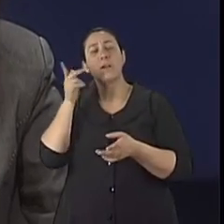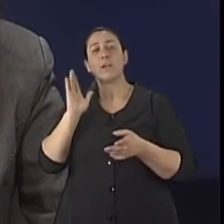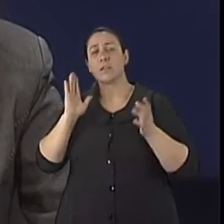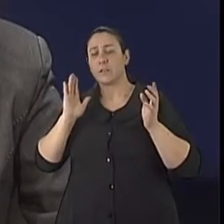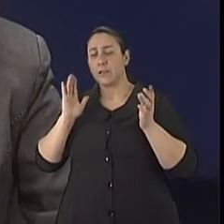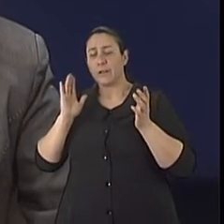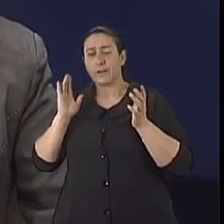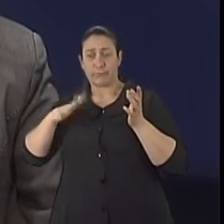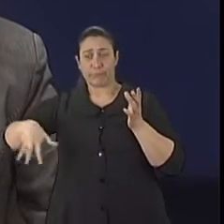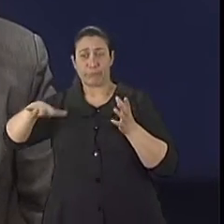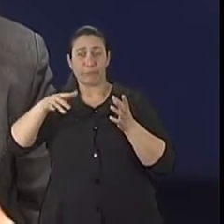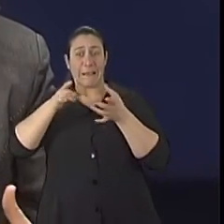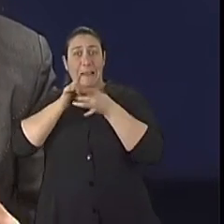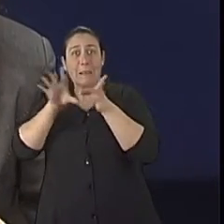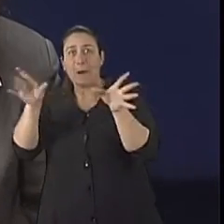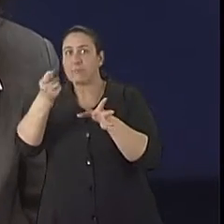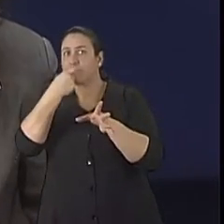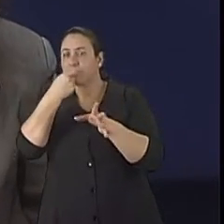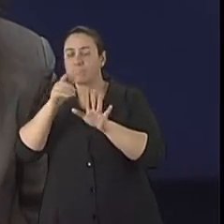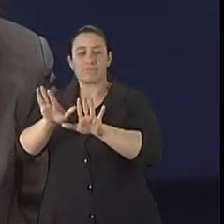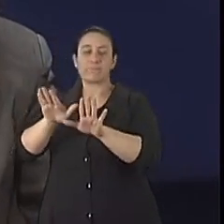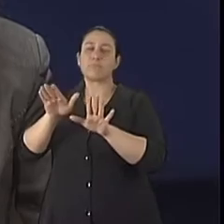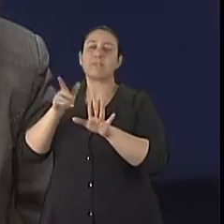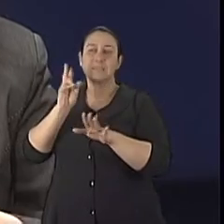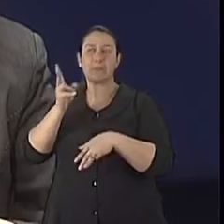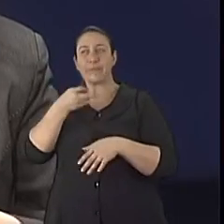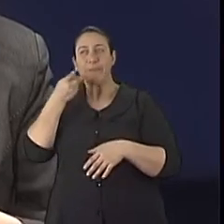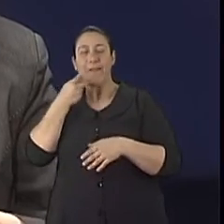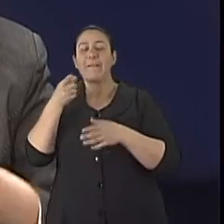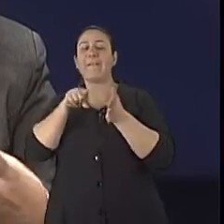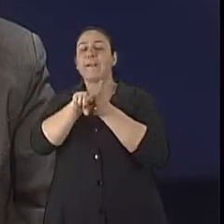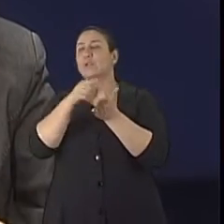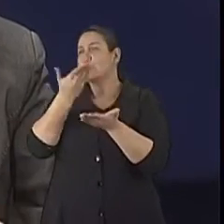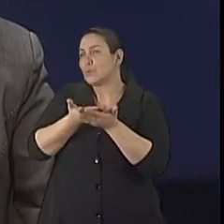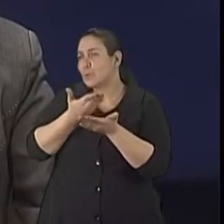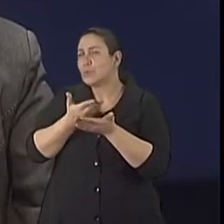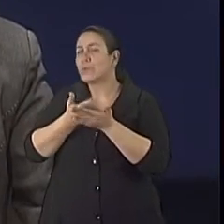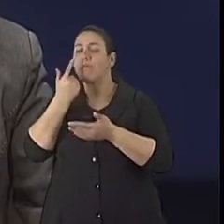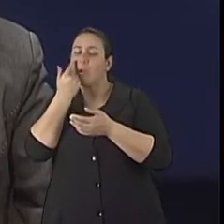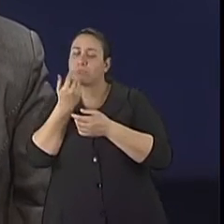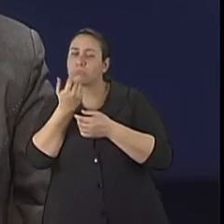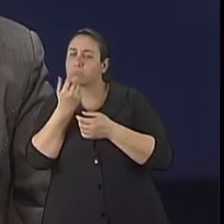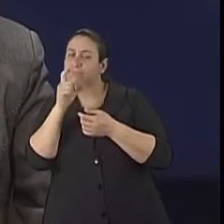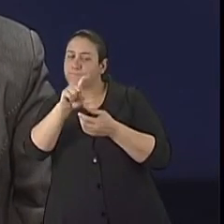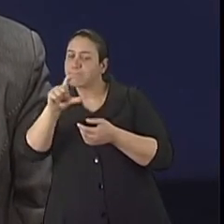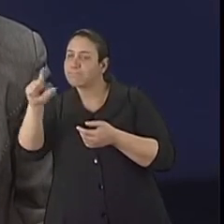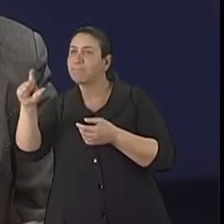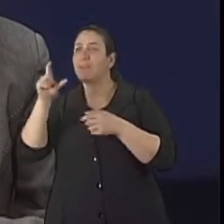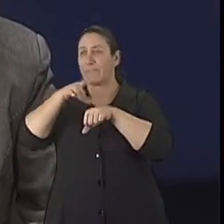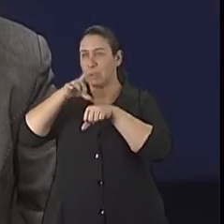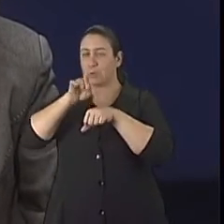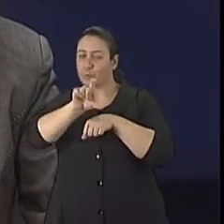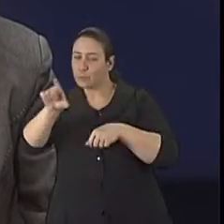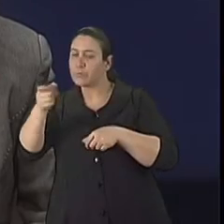medicamento no mercado, os estudos de fase 3, que a gente chama, né, que é o estudo em vivo dos medicamentos, na